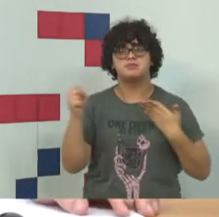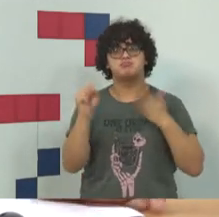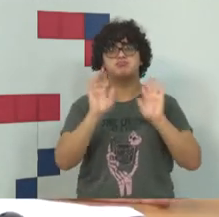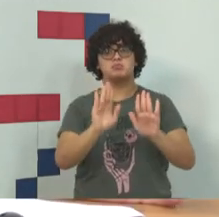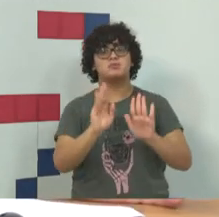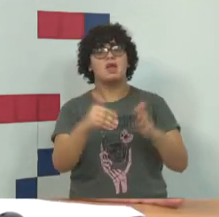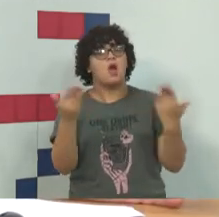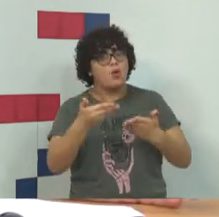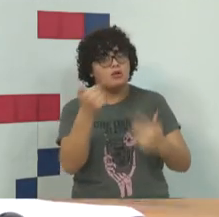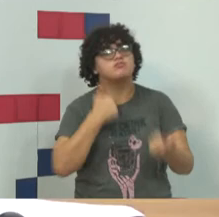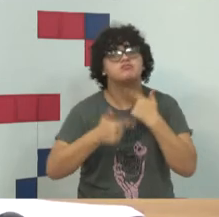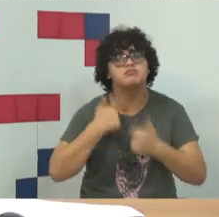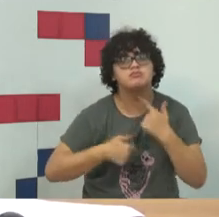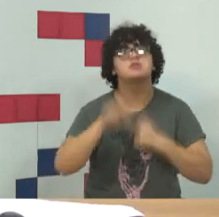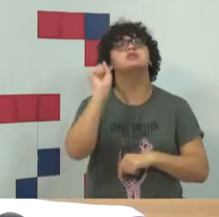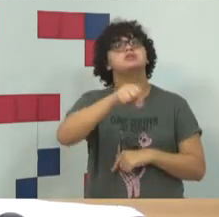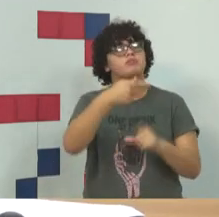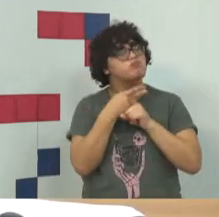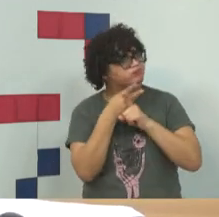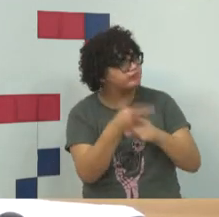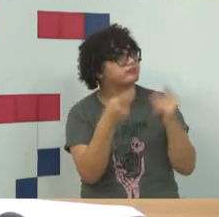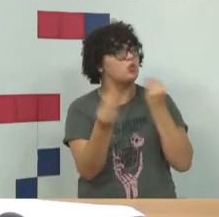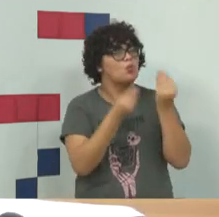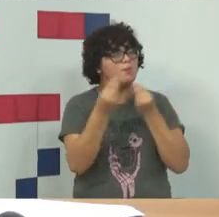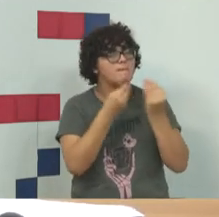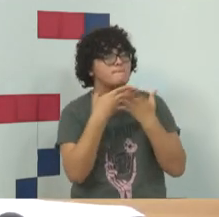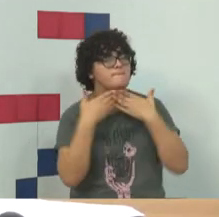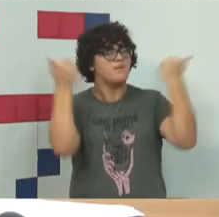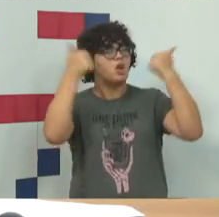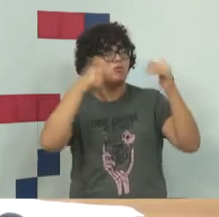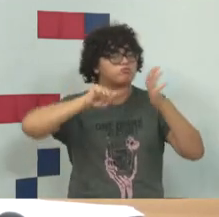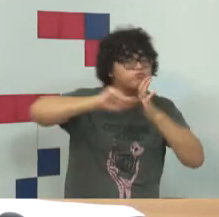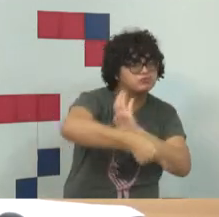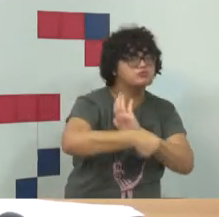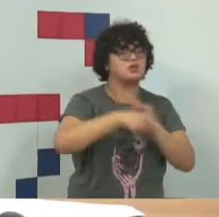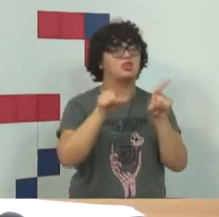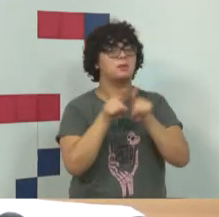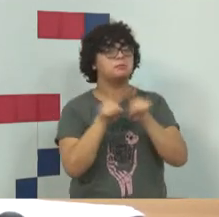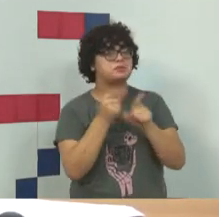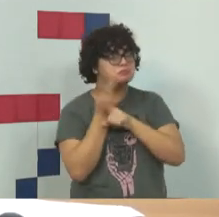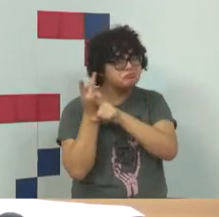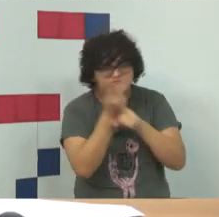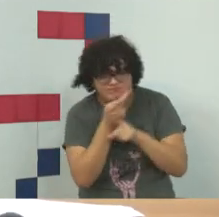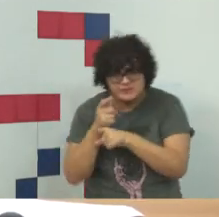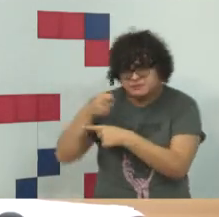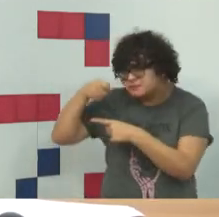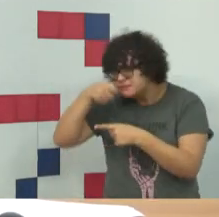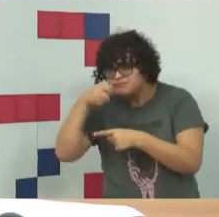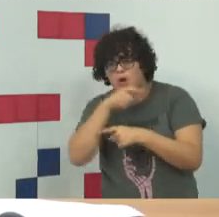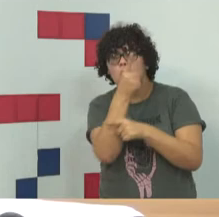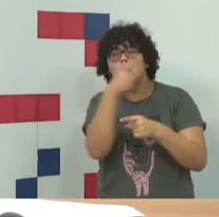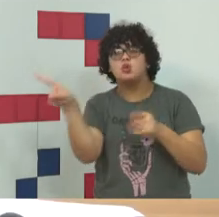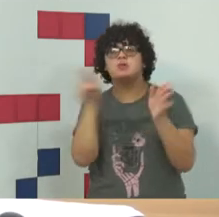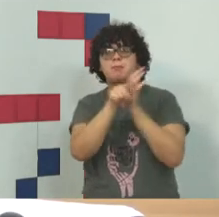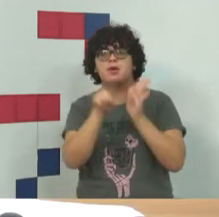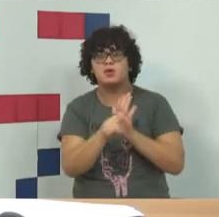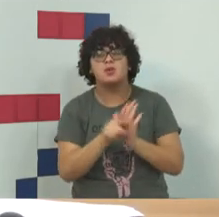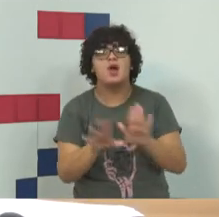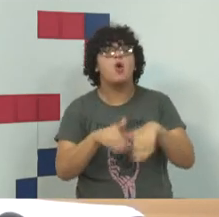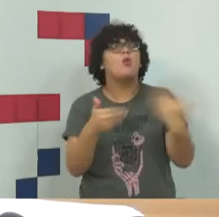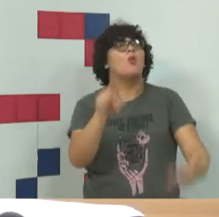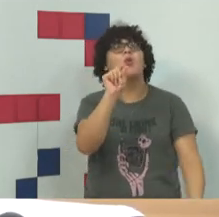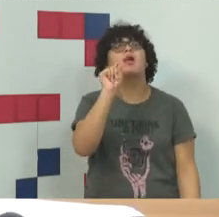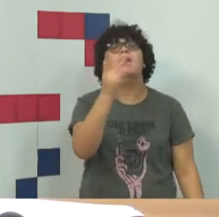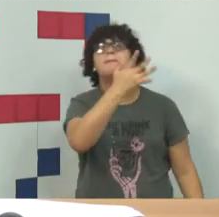E aí a necessidade de uma investigação mais acurada, e aí vem a última pergunta, o que uma